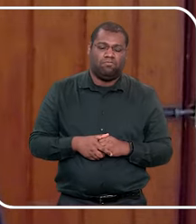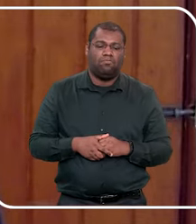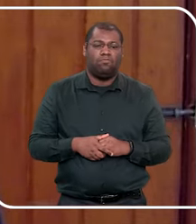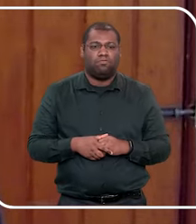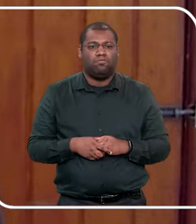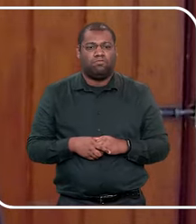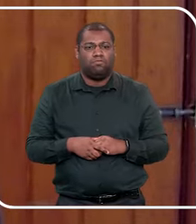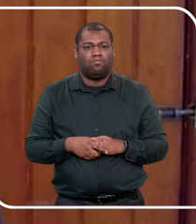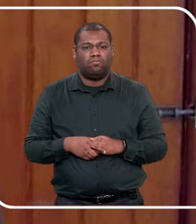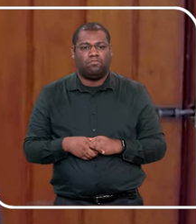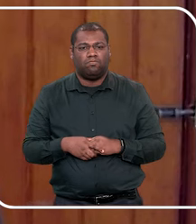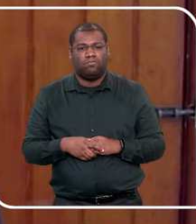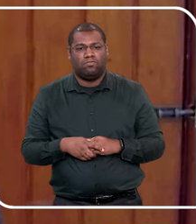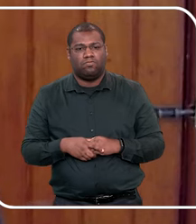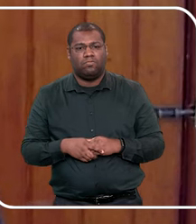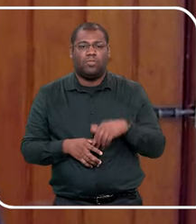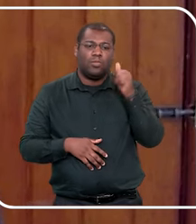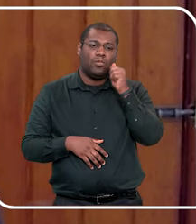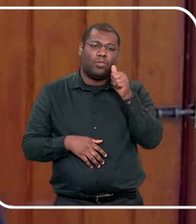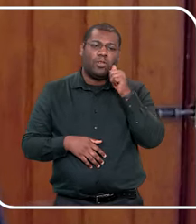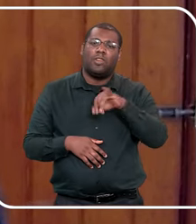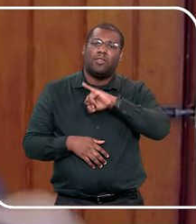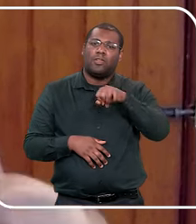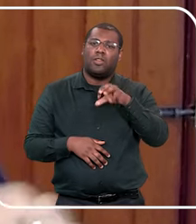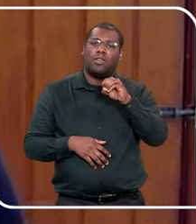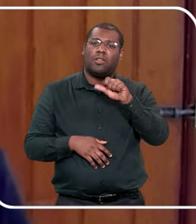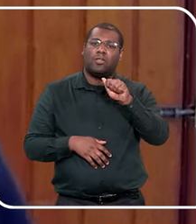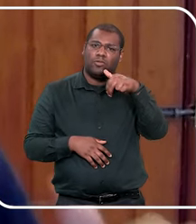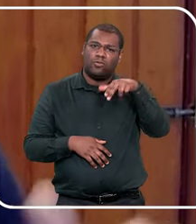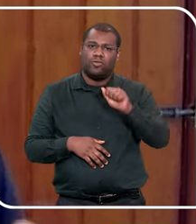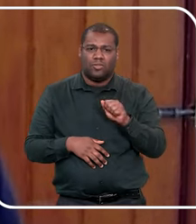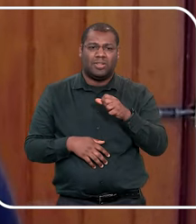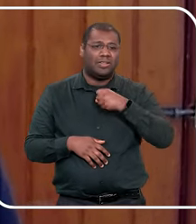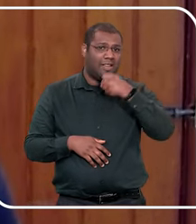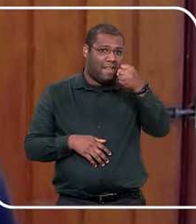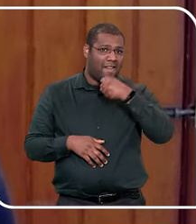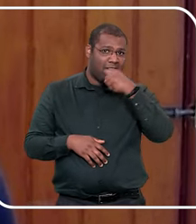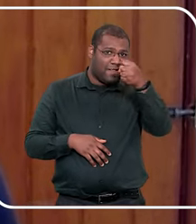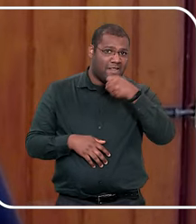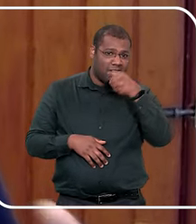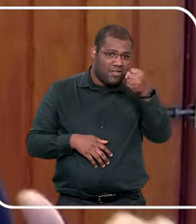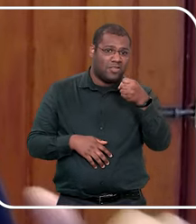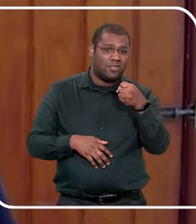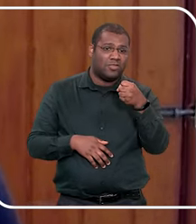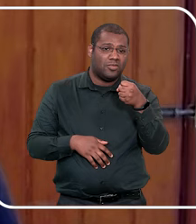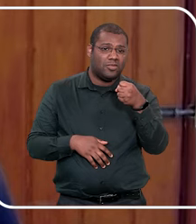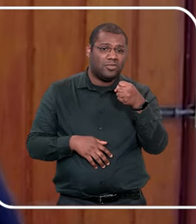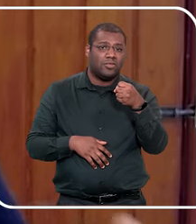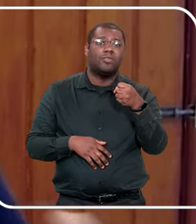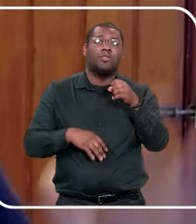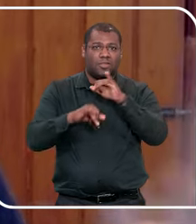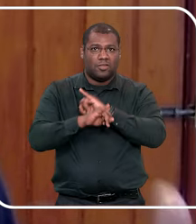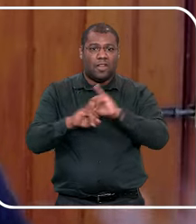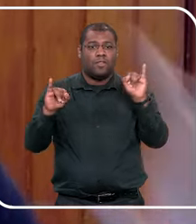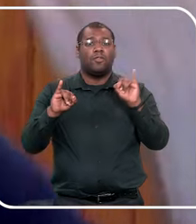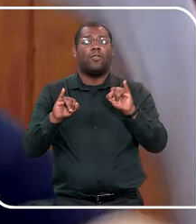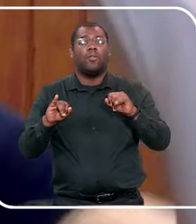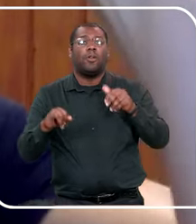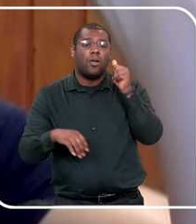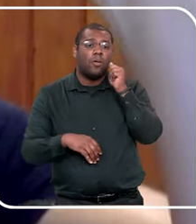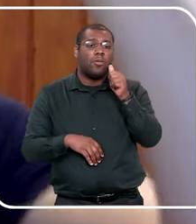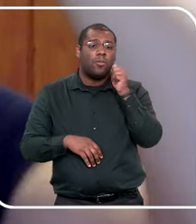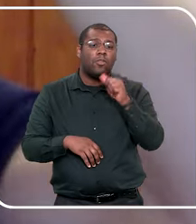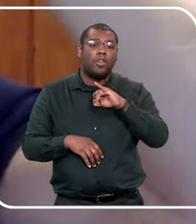luzinha vermelha na nossa cabeça, é, eu volto muito pra nadadora Joana Maranhão, porque na entrevista dela, a primeira que ela deu,